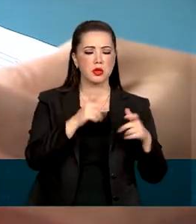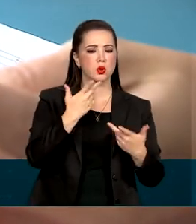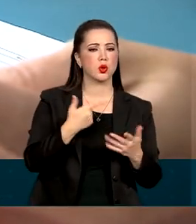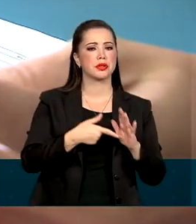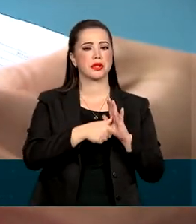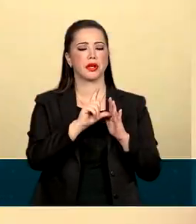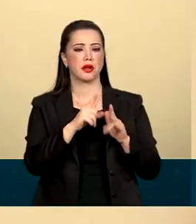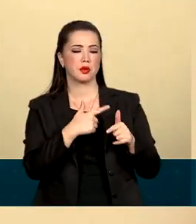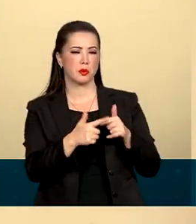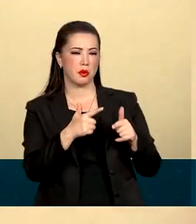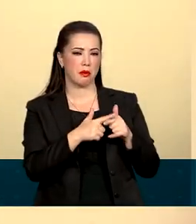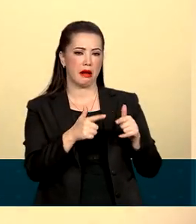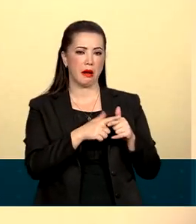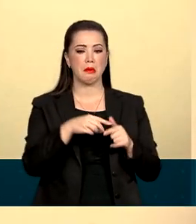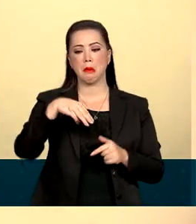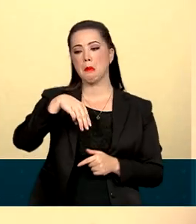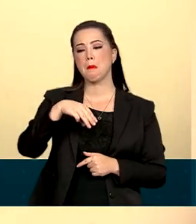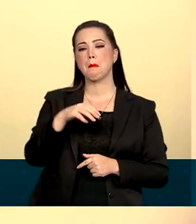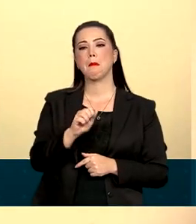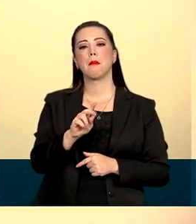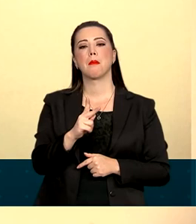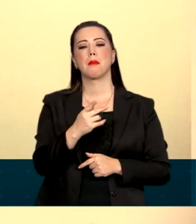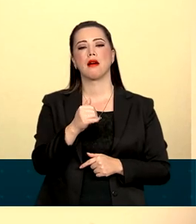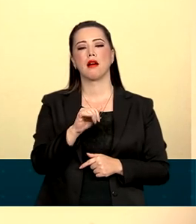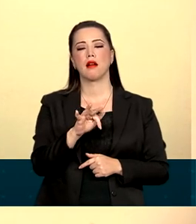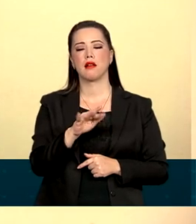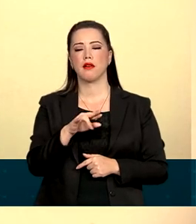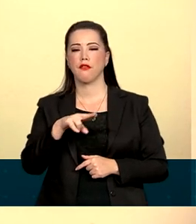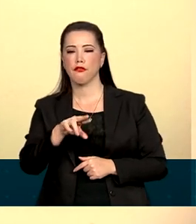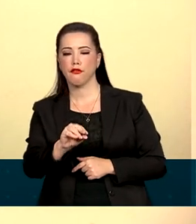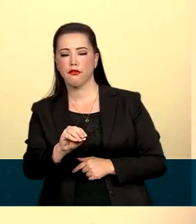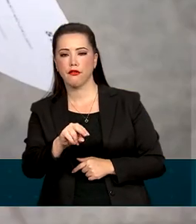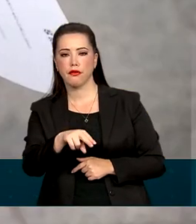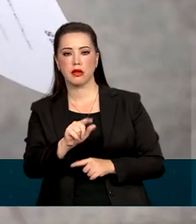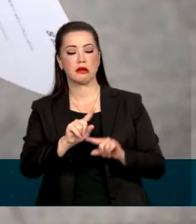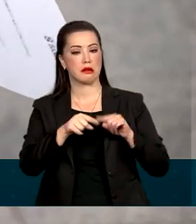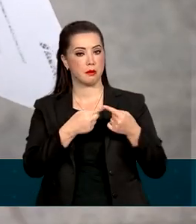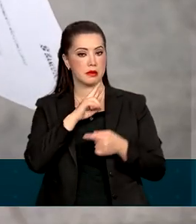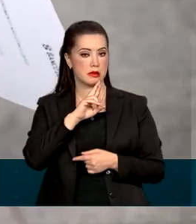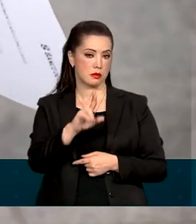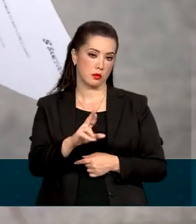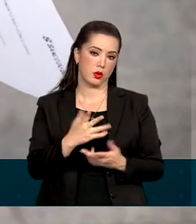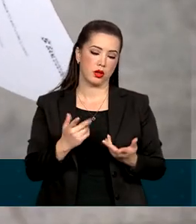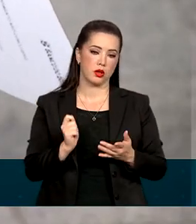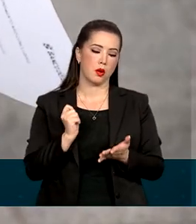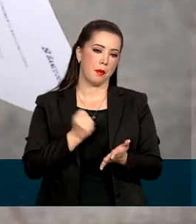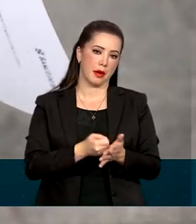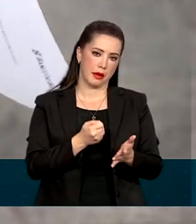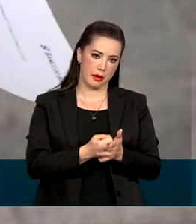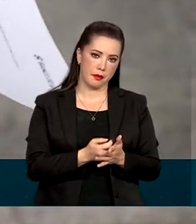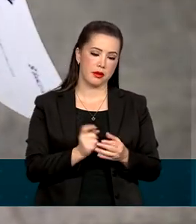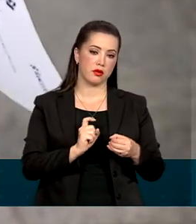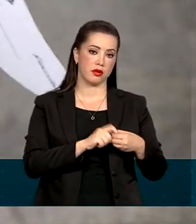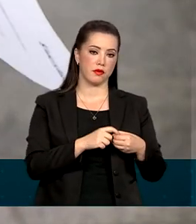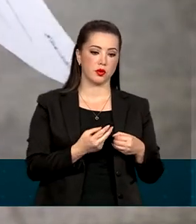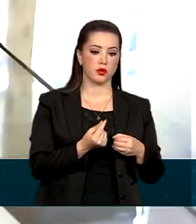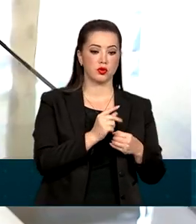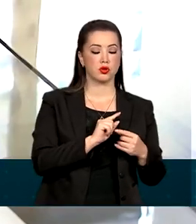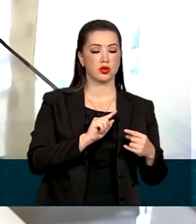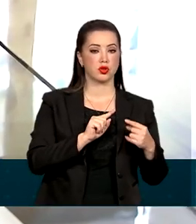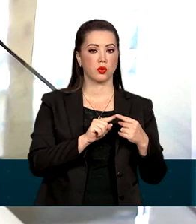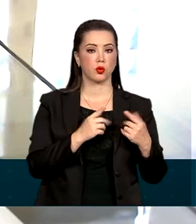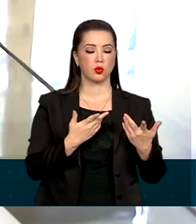caíram na marafina, mas depois regularizaram essas pendências. O pagamento da restituição é realizado